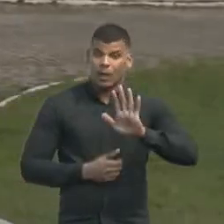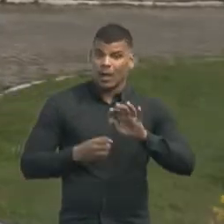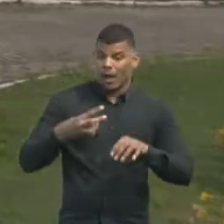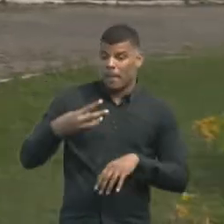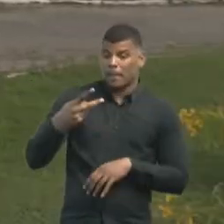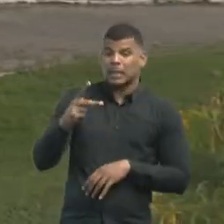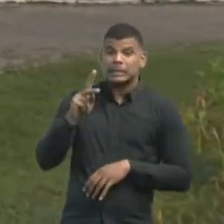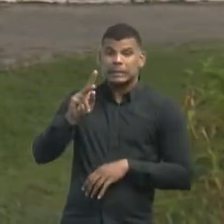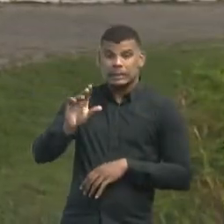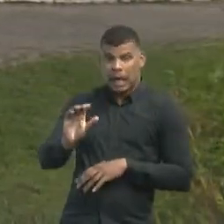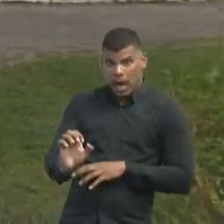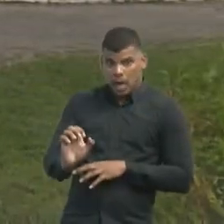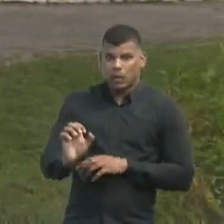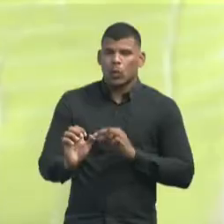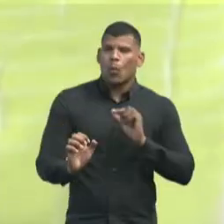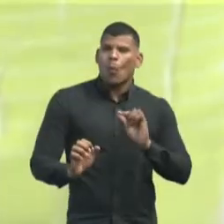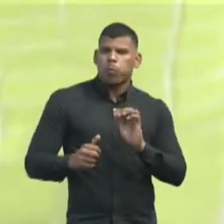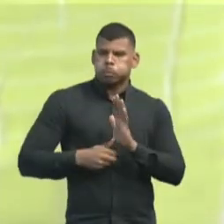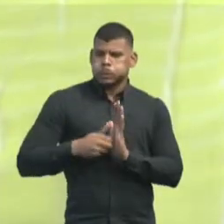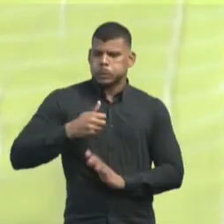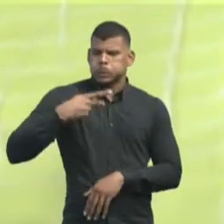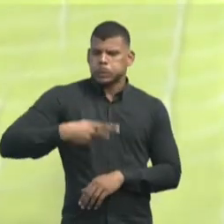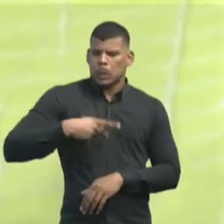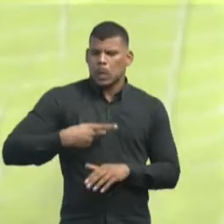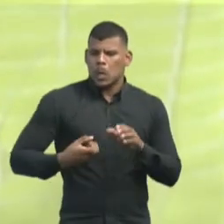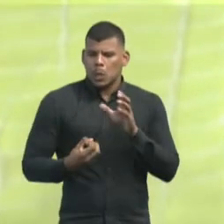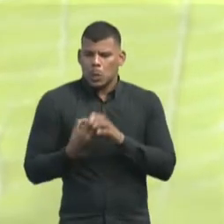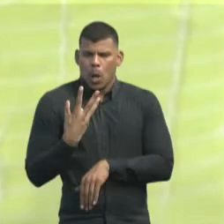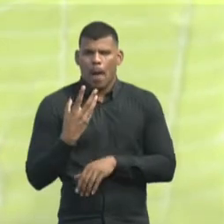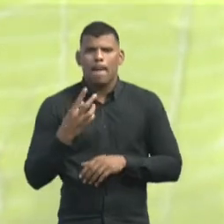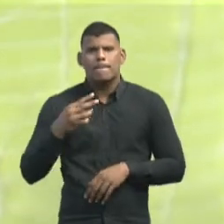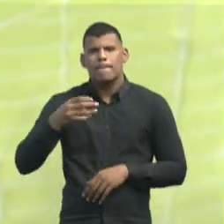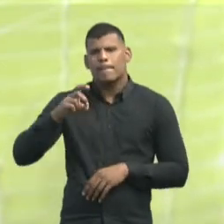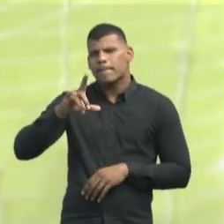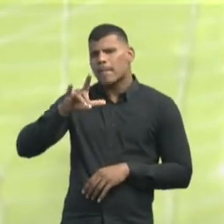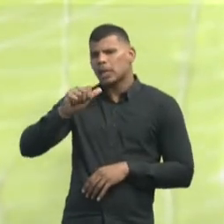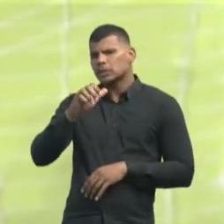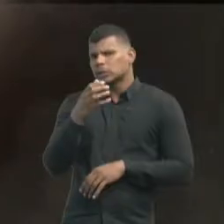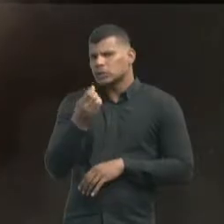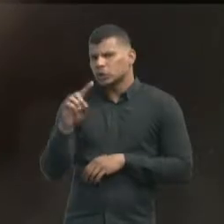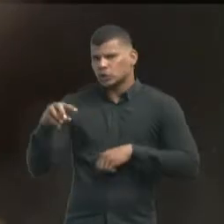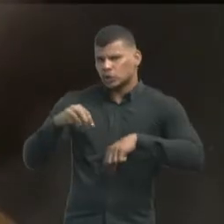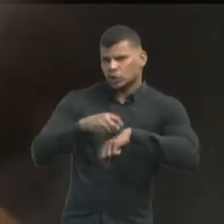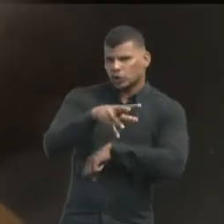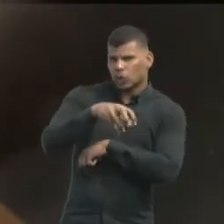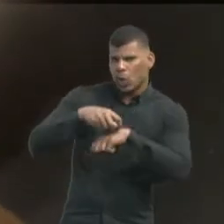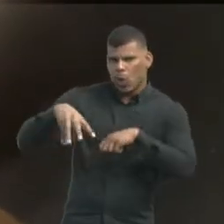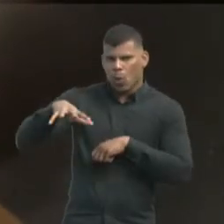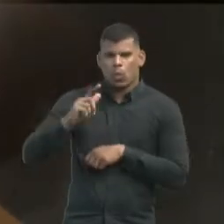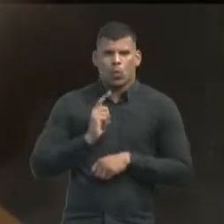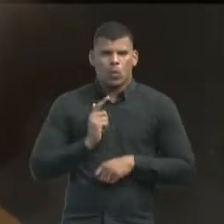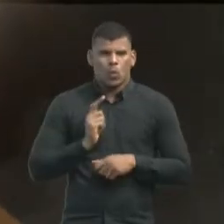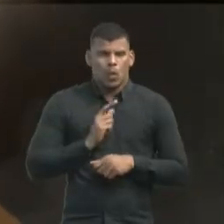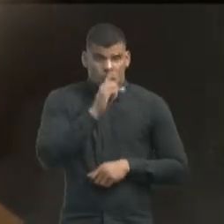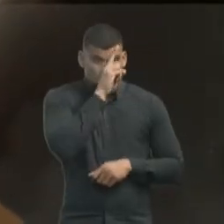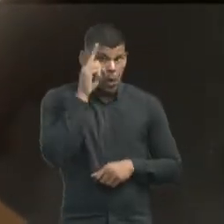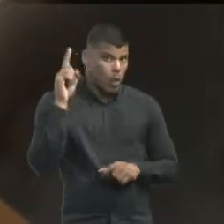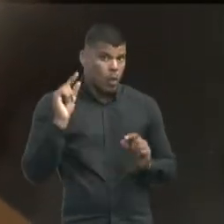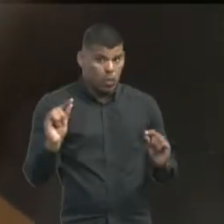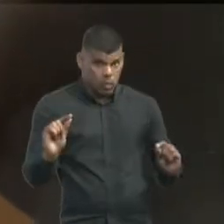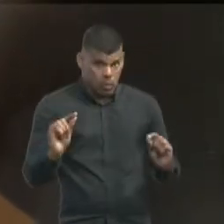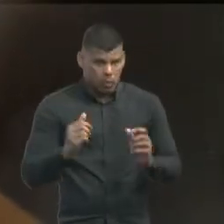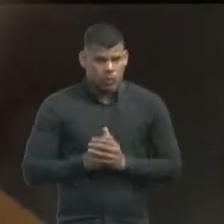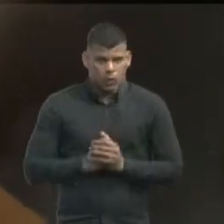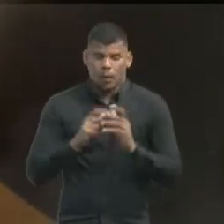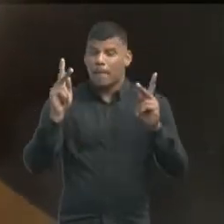Ceará é pioneiro no país na implantação da mediação comunitária. A ideia é promover a pacificação